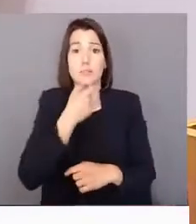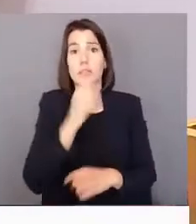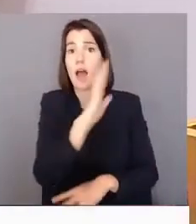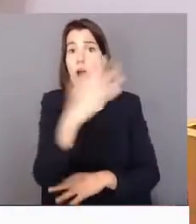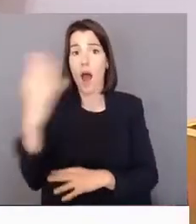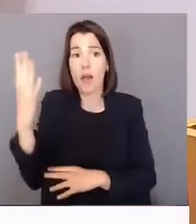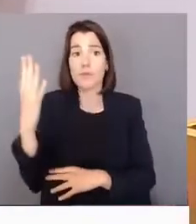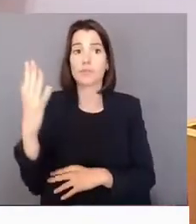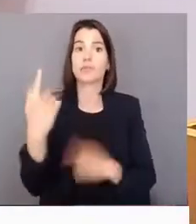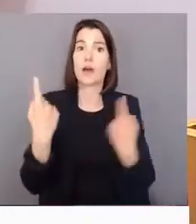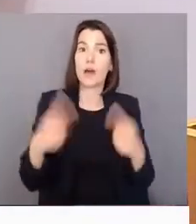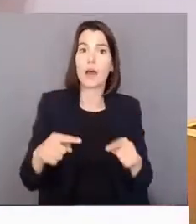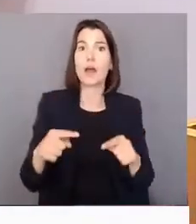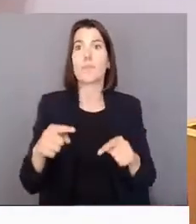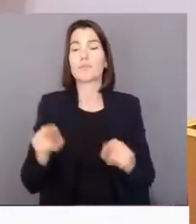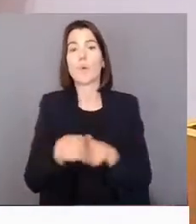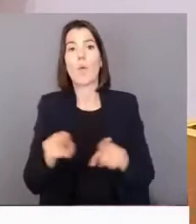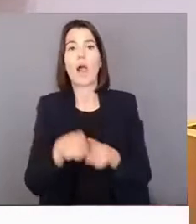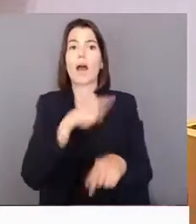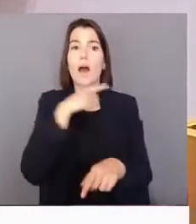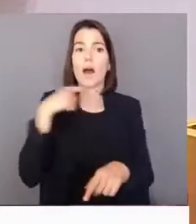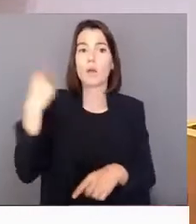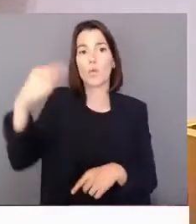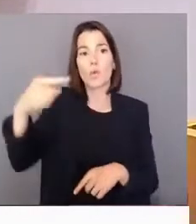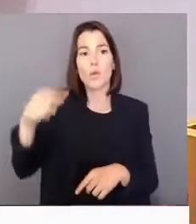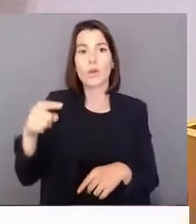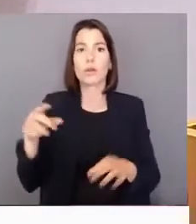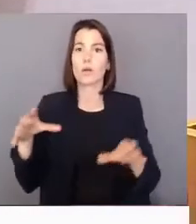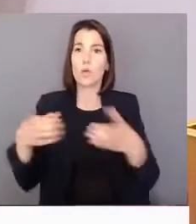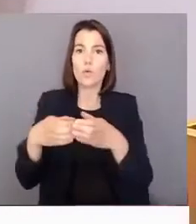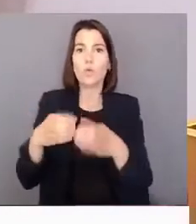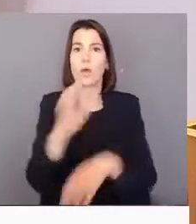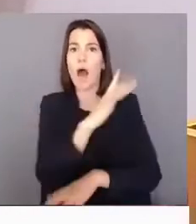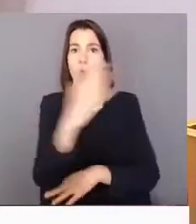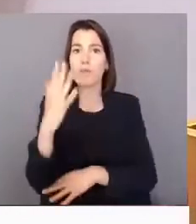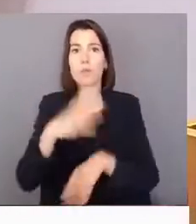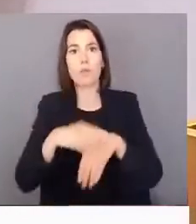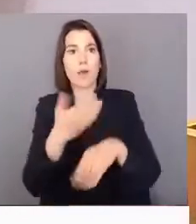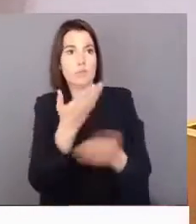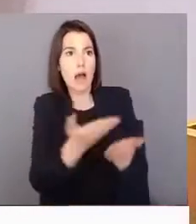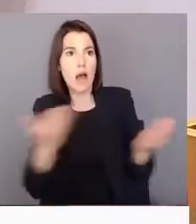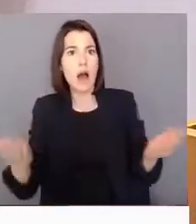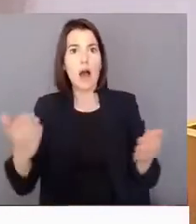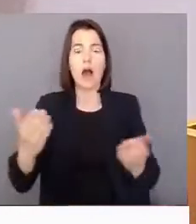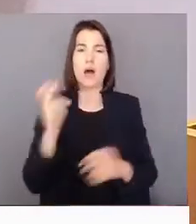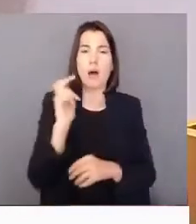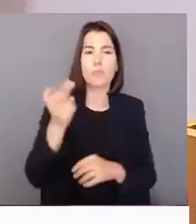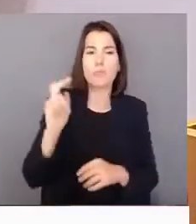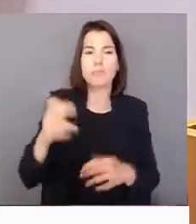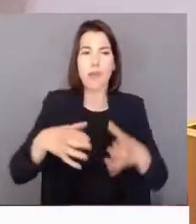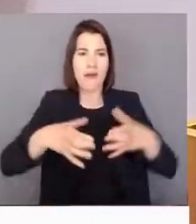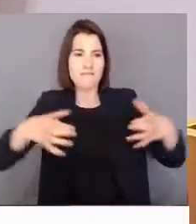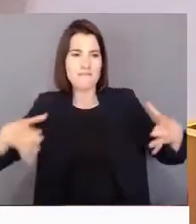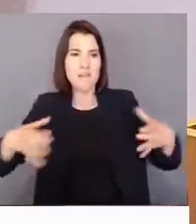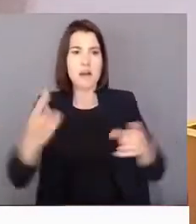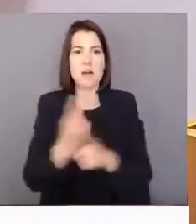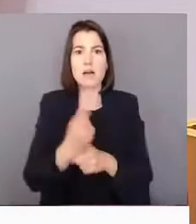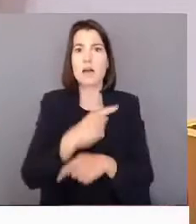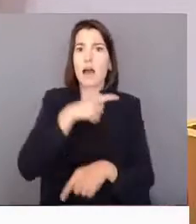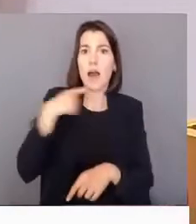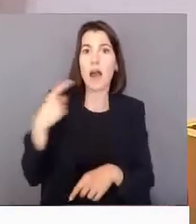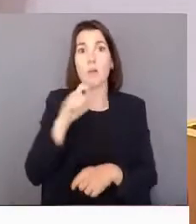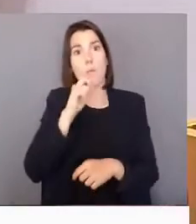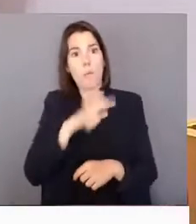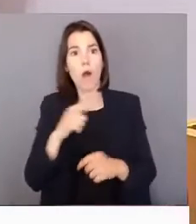exemplares isolados ou conjuntos arbóreos que tenham pela sua representatividade, porte, idade, radiridade, etc., condições para serem